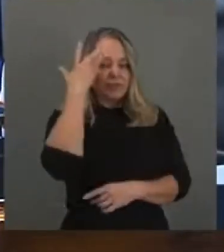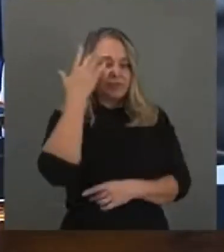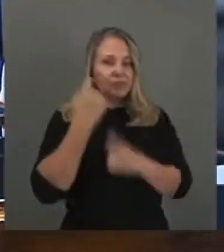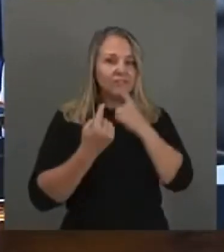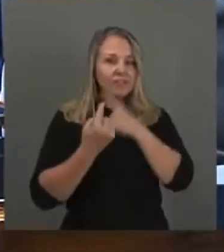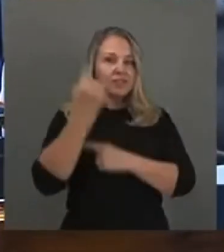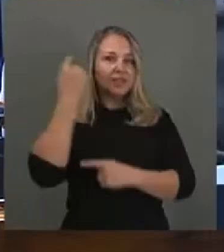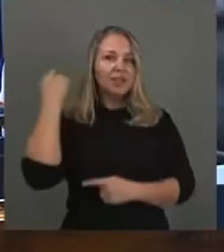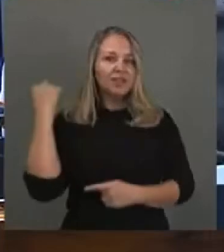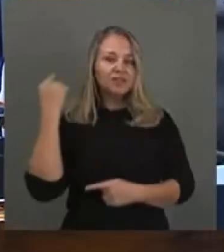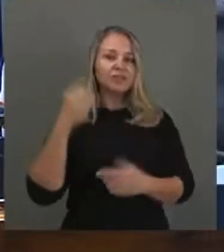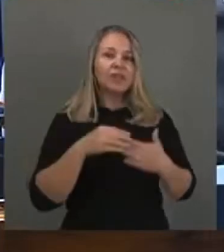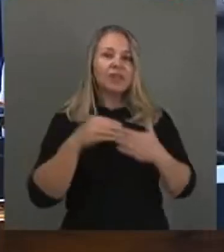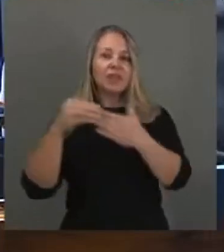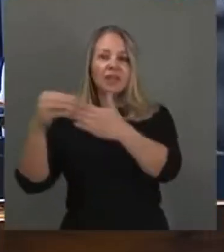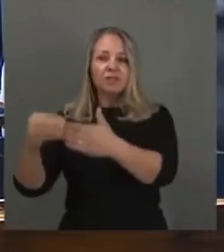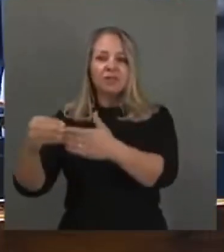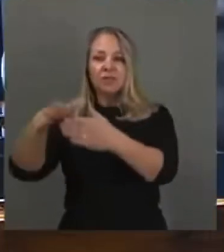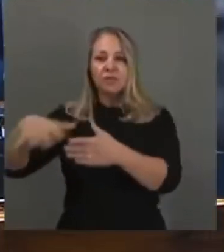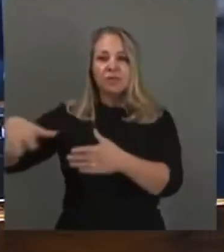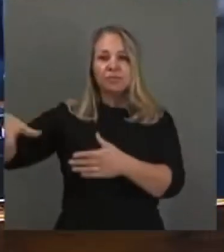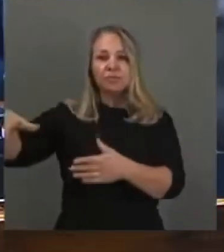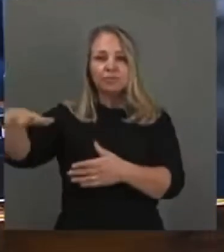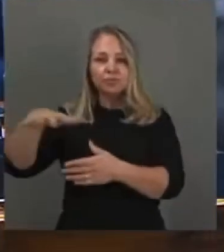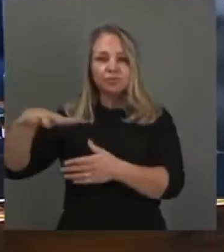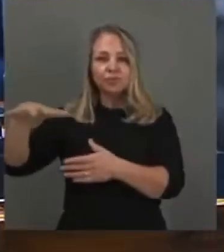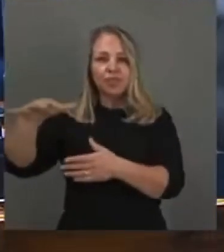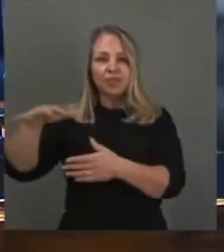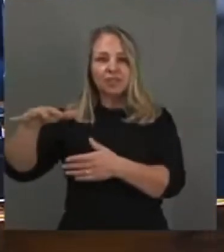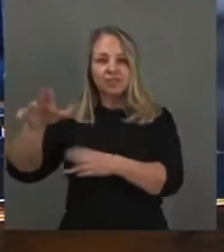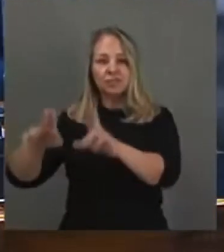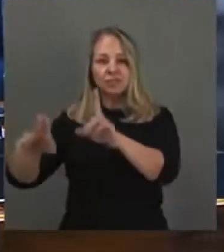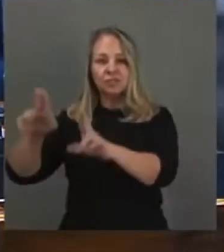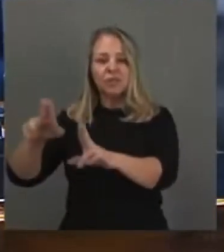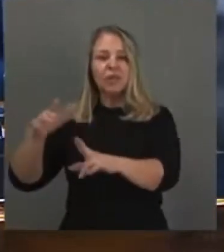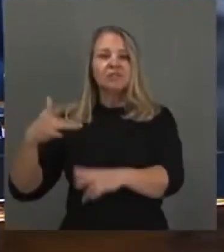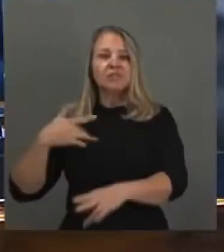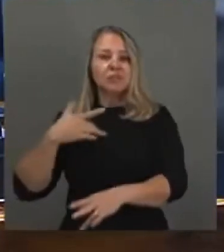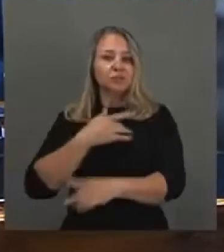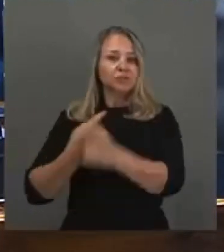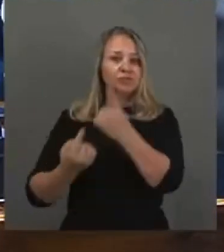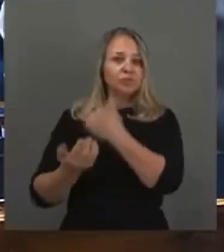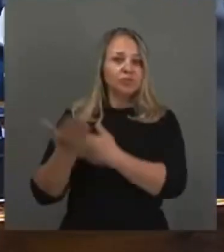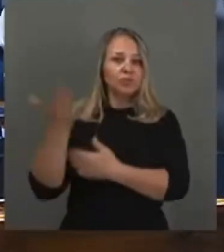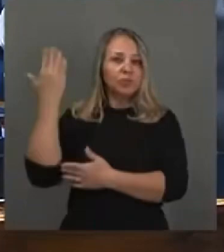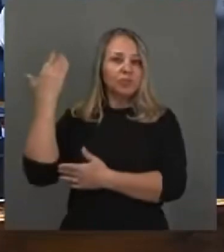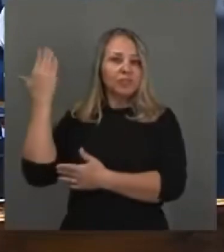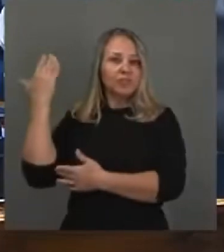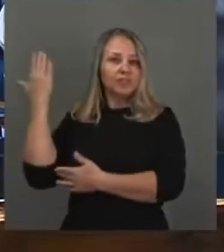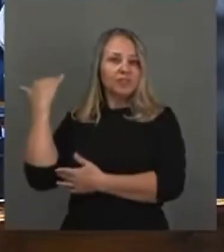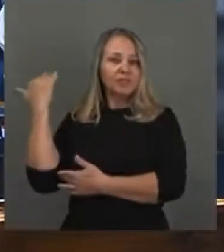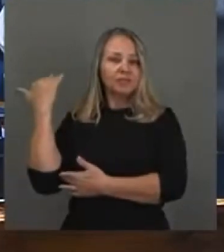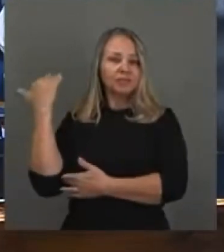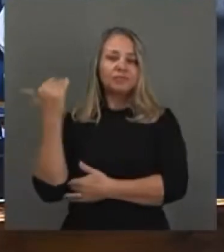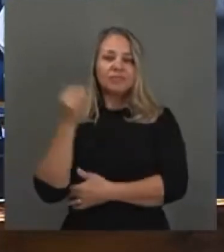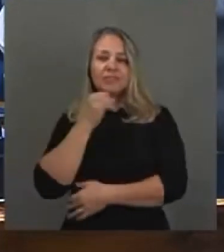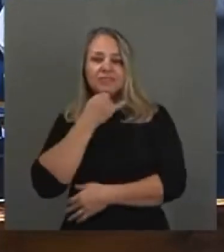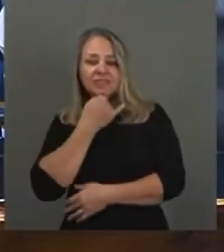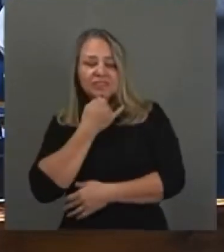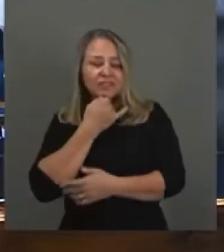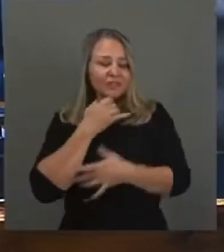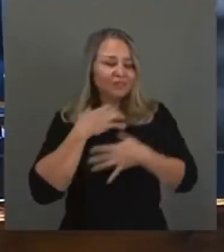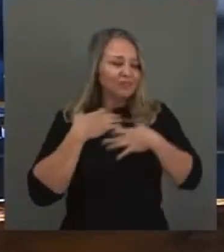levadas para aquelas unidades de saúde que, no passado, eram tristes e